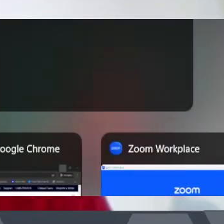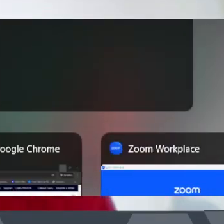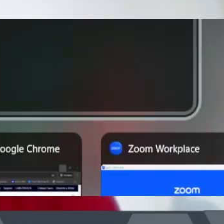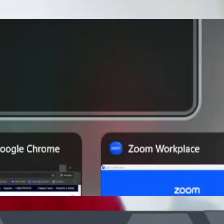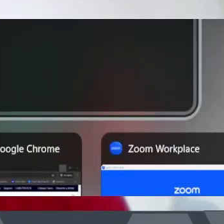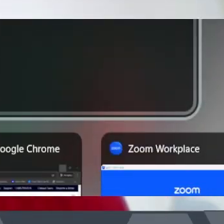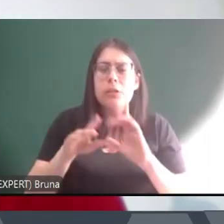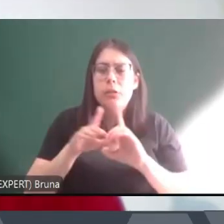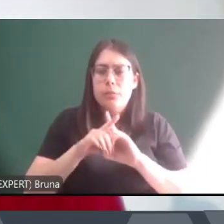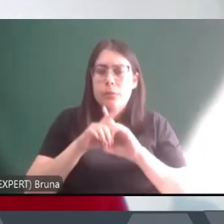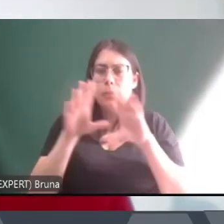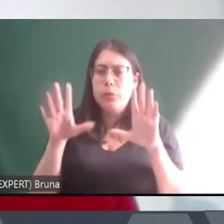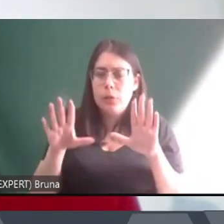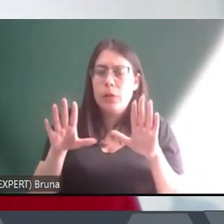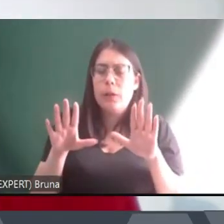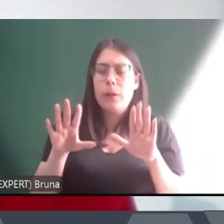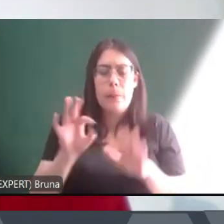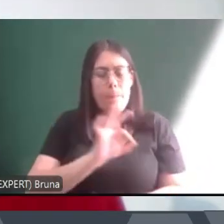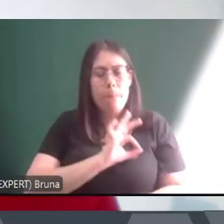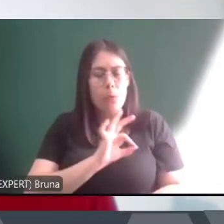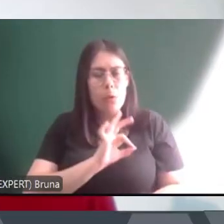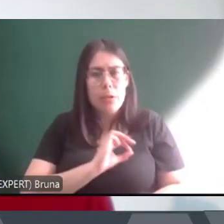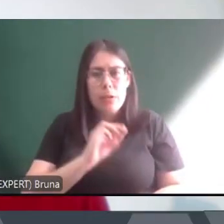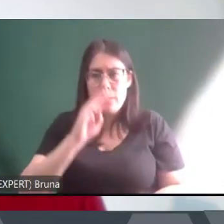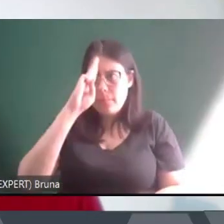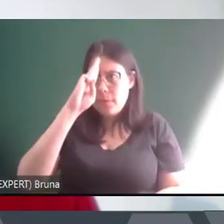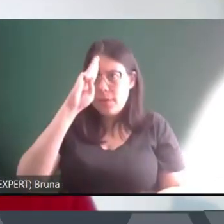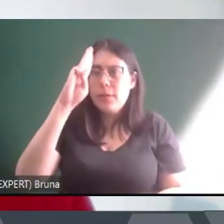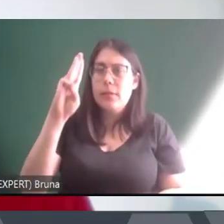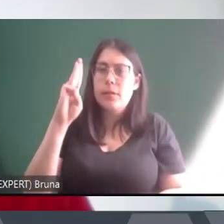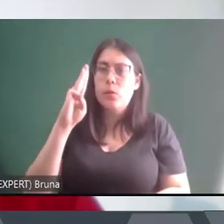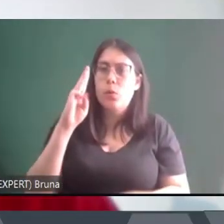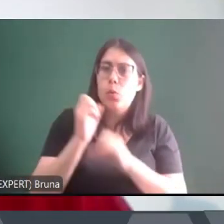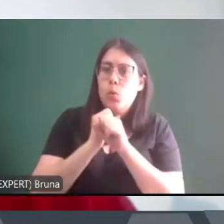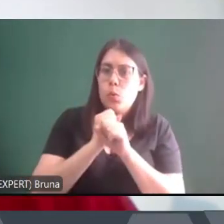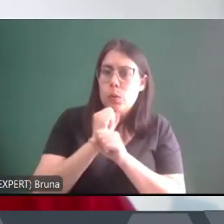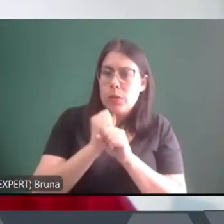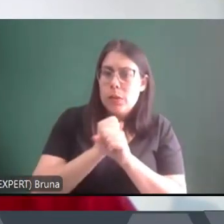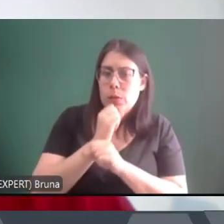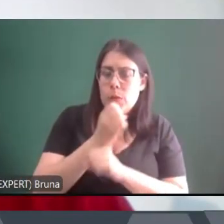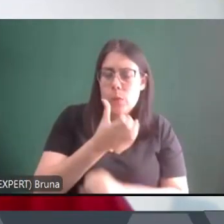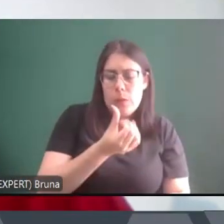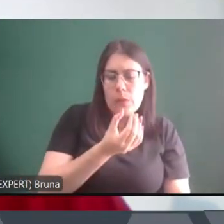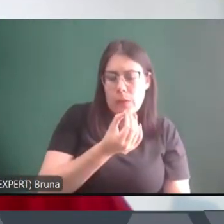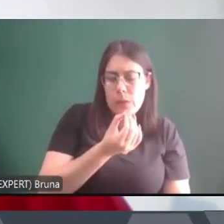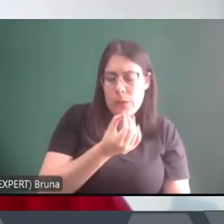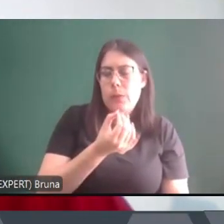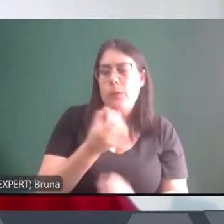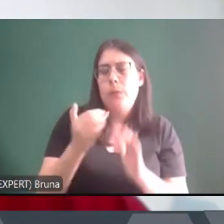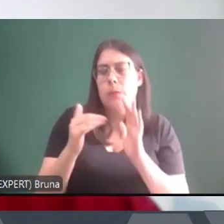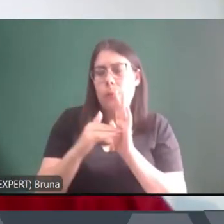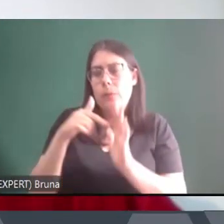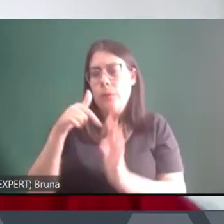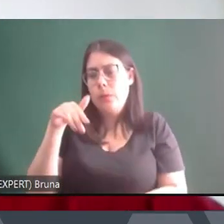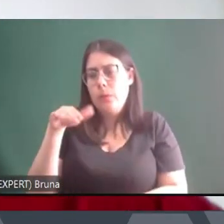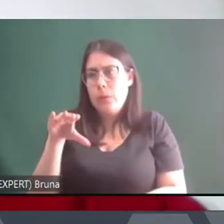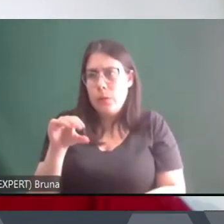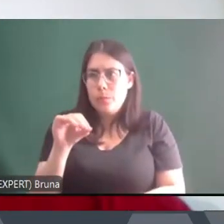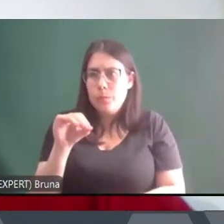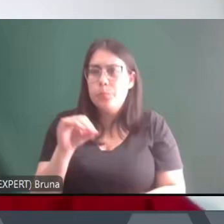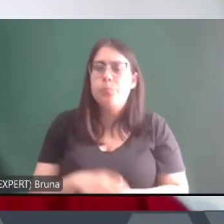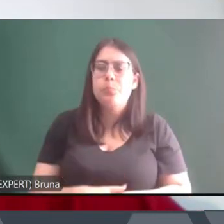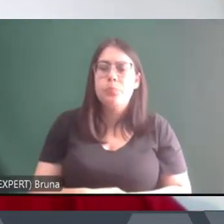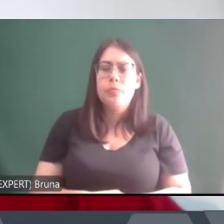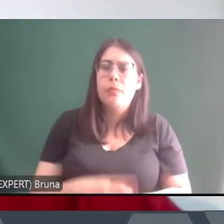formação das polícias militares nos anos 60 e 70. Eu acho que é interessante a gente pensar